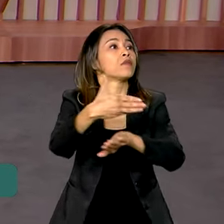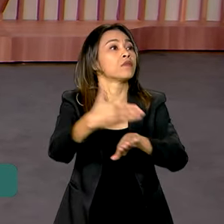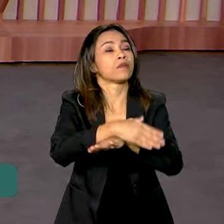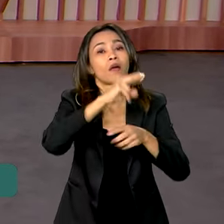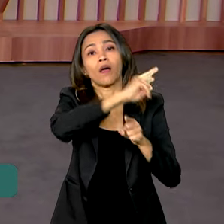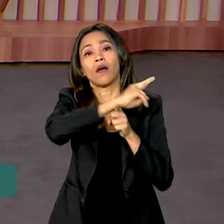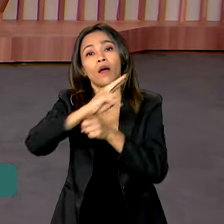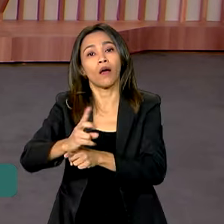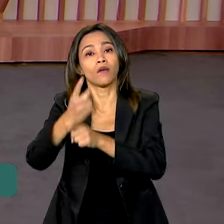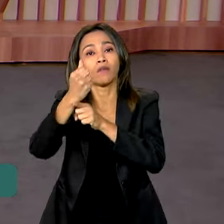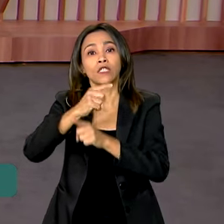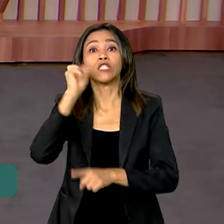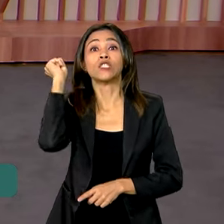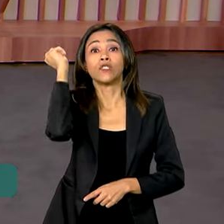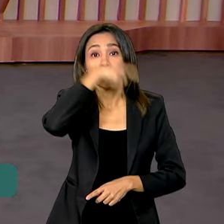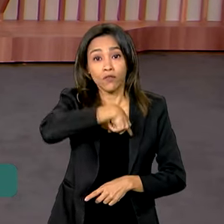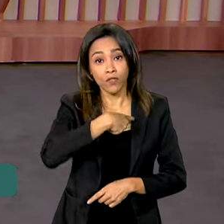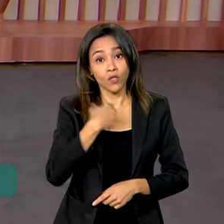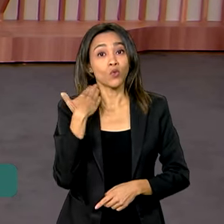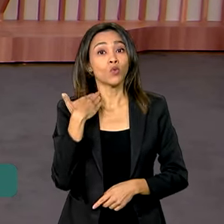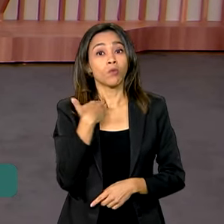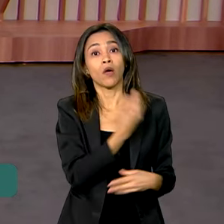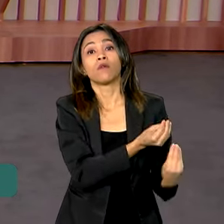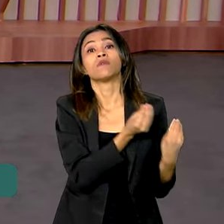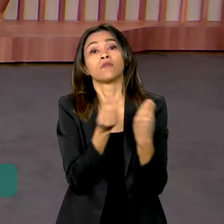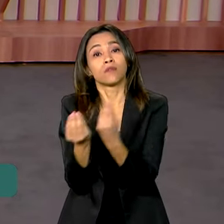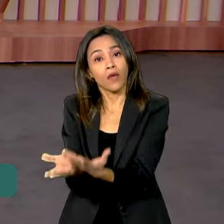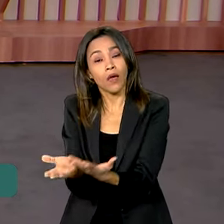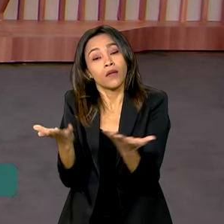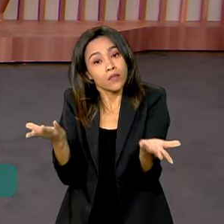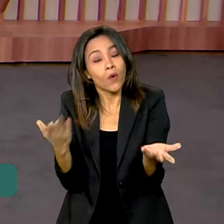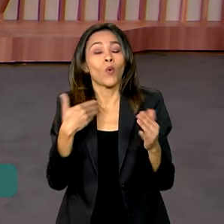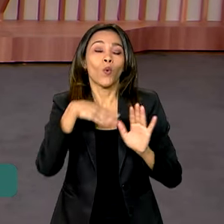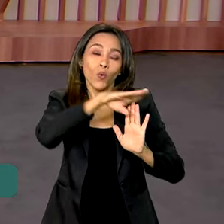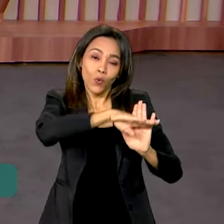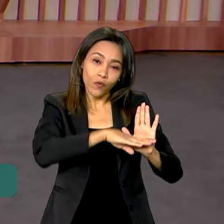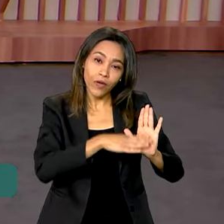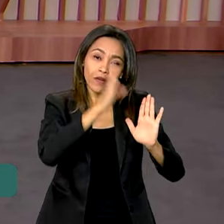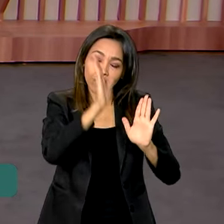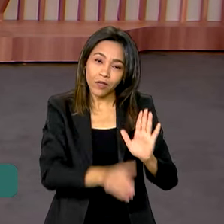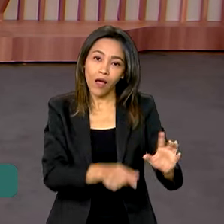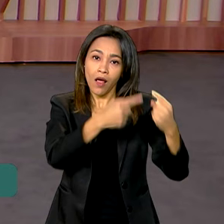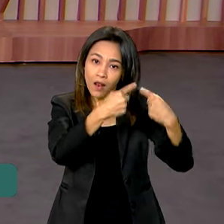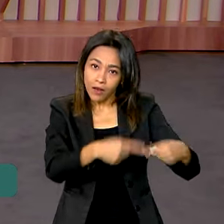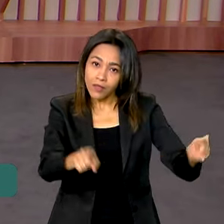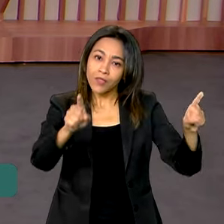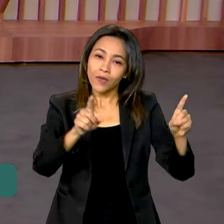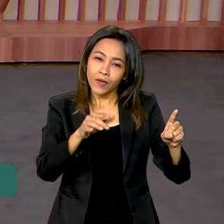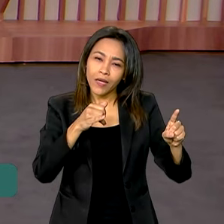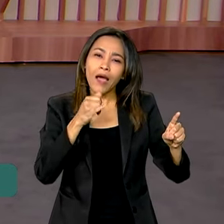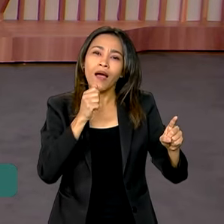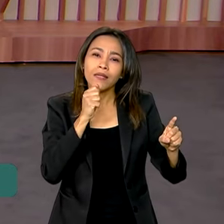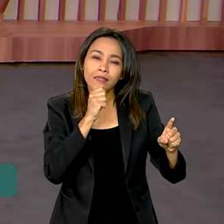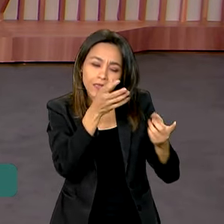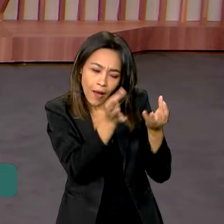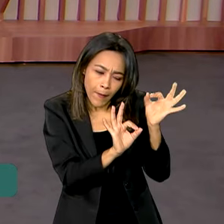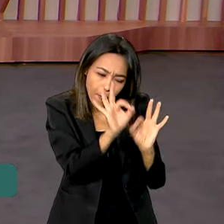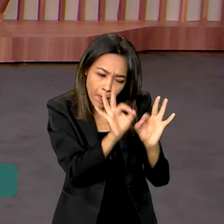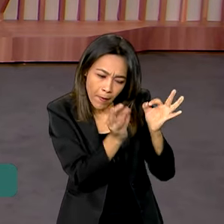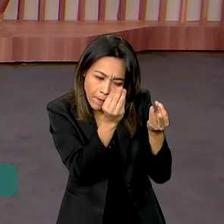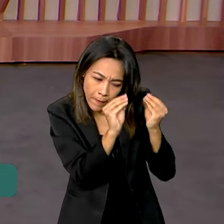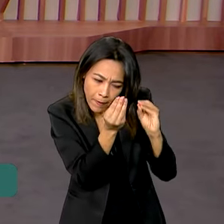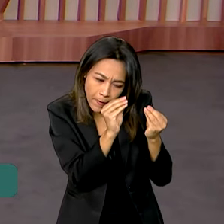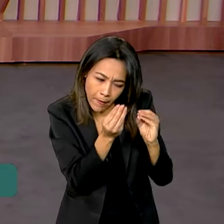darem crédito. Então, o governo já lançou o programa, o Acredita, e está aí nos detalhezinhos finais para poder liberar